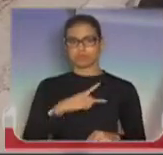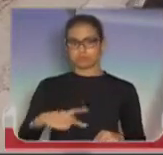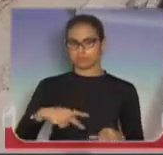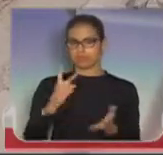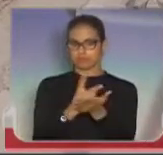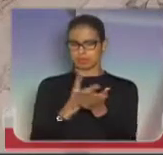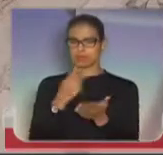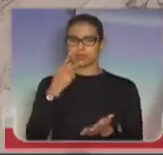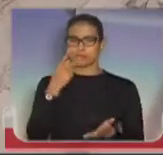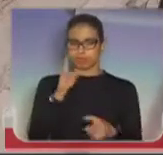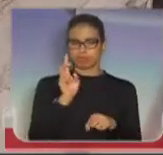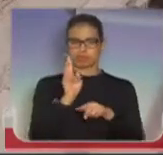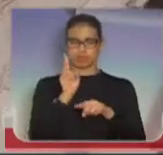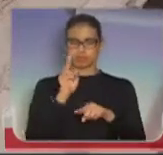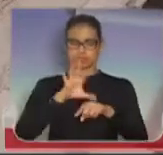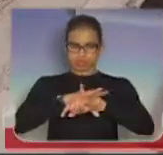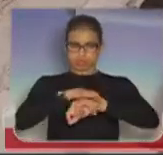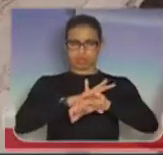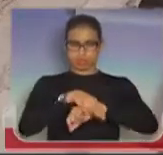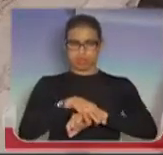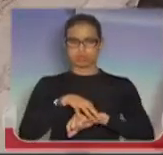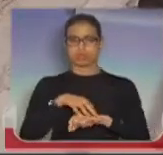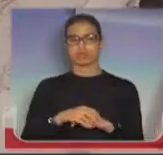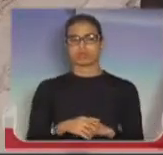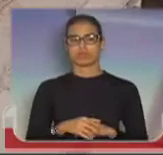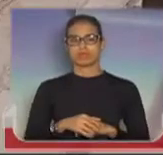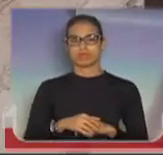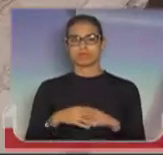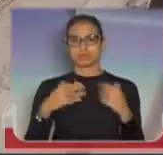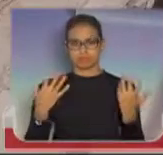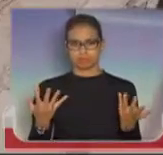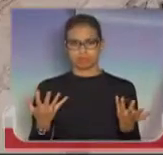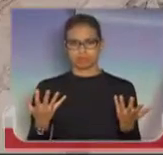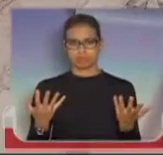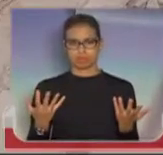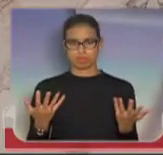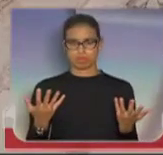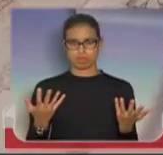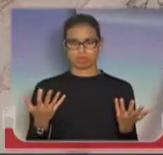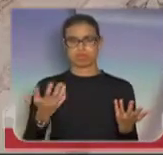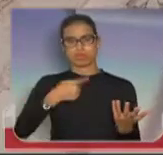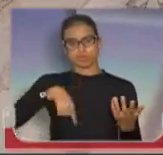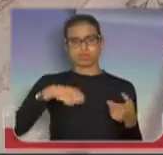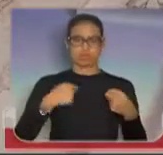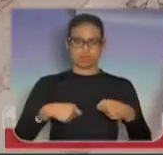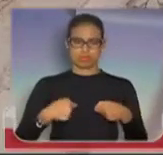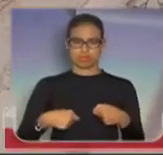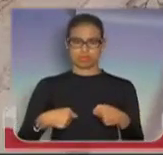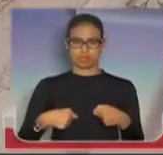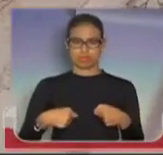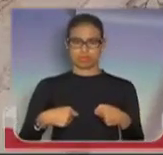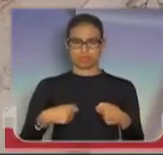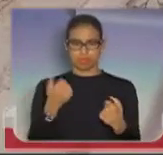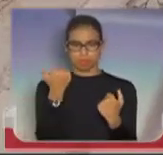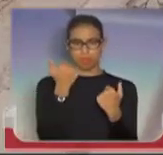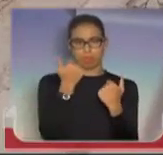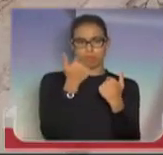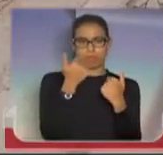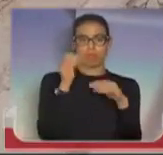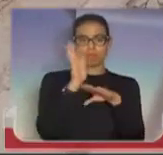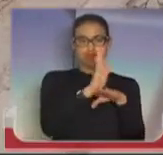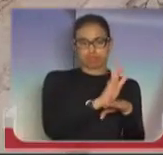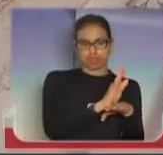aqui, com apoio, o que Vossa Excelência sempre dá. Então, é isso que nós precisamos. Apoio às forças de